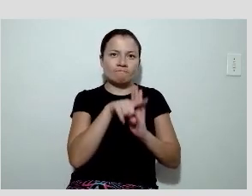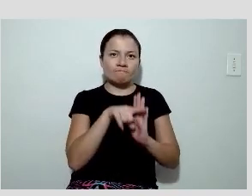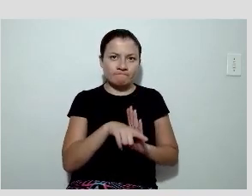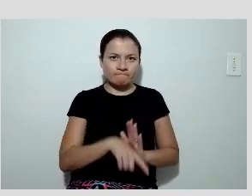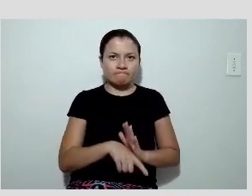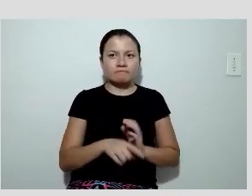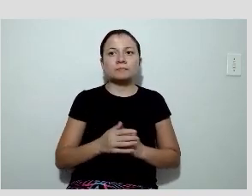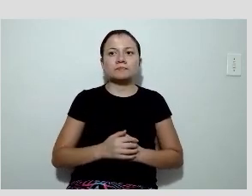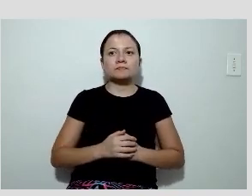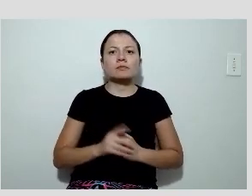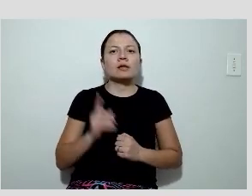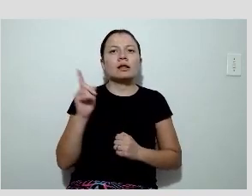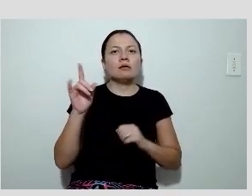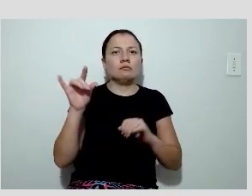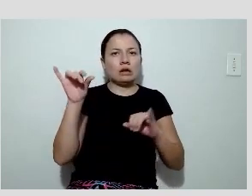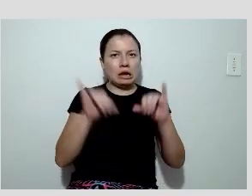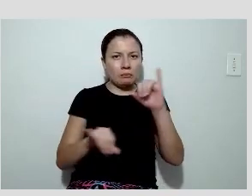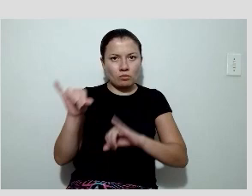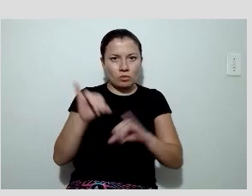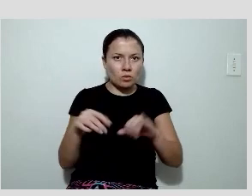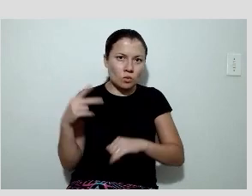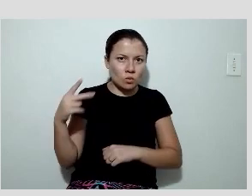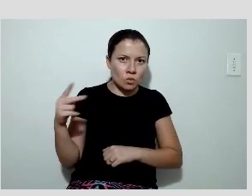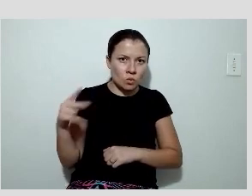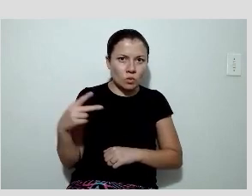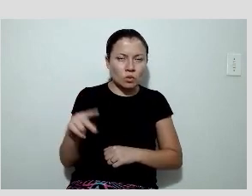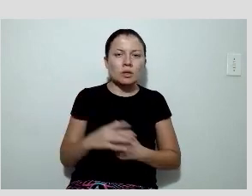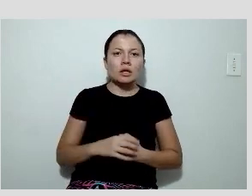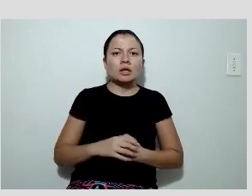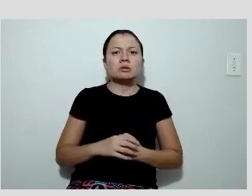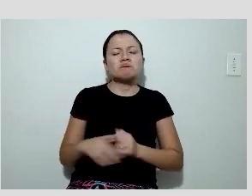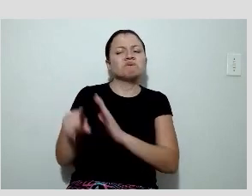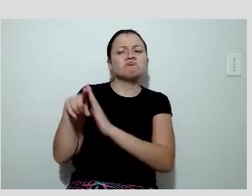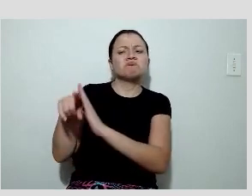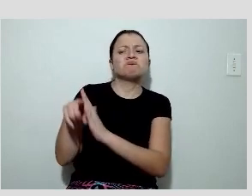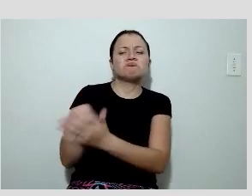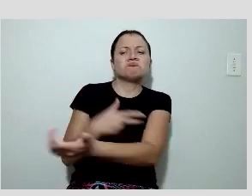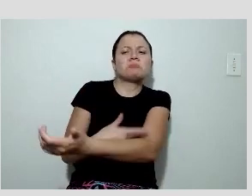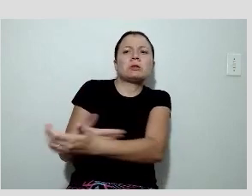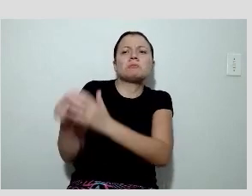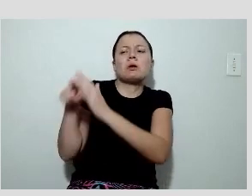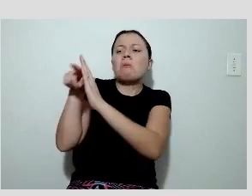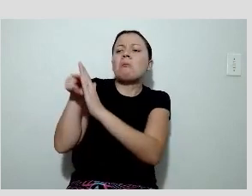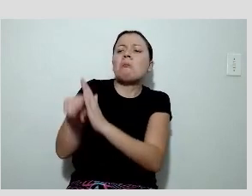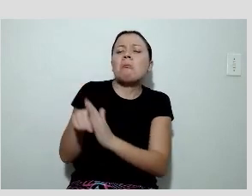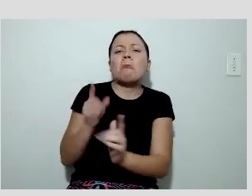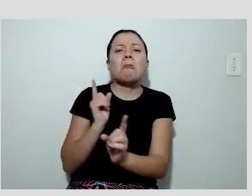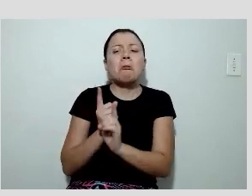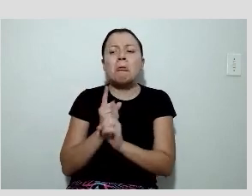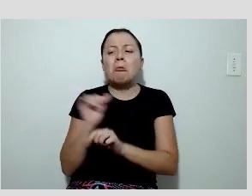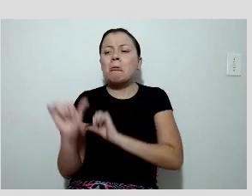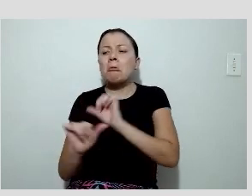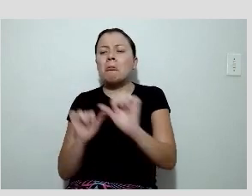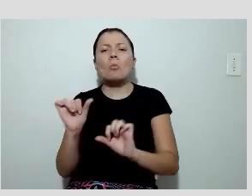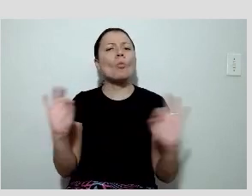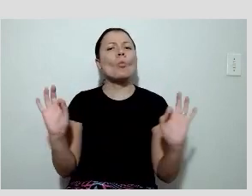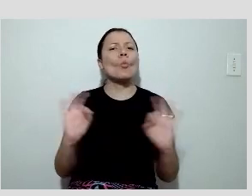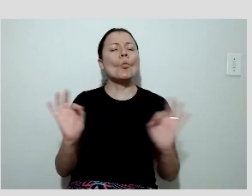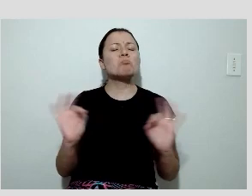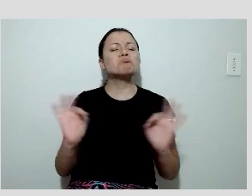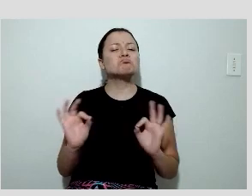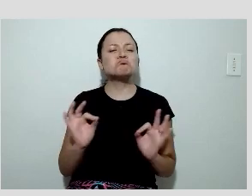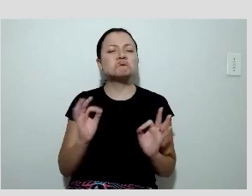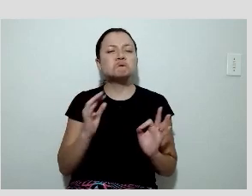Do laboratório dele, de rotina, não existia nenhuma alteração que chamasse muita atenção.